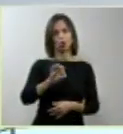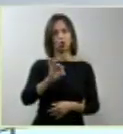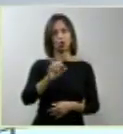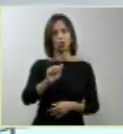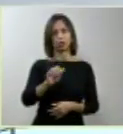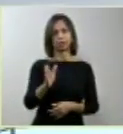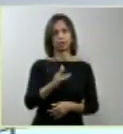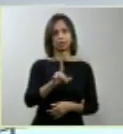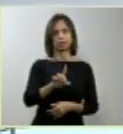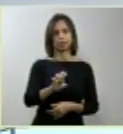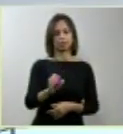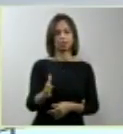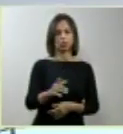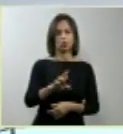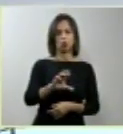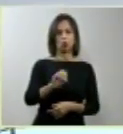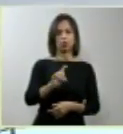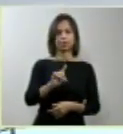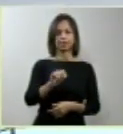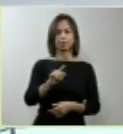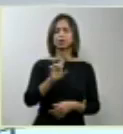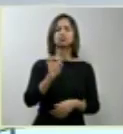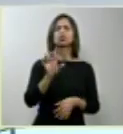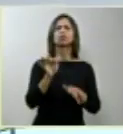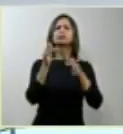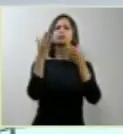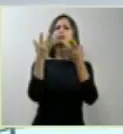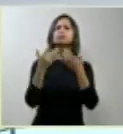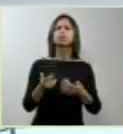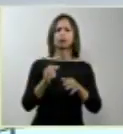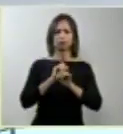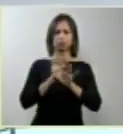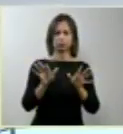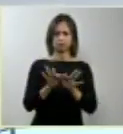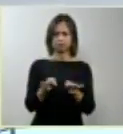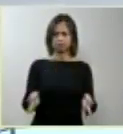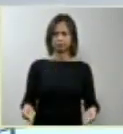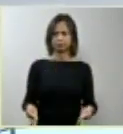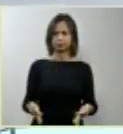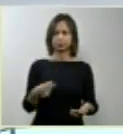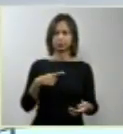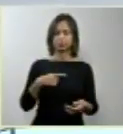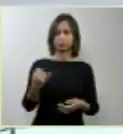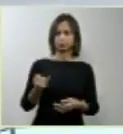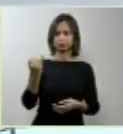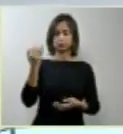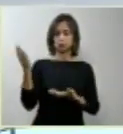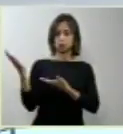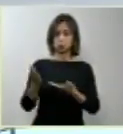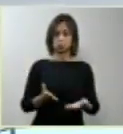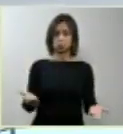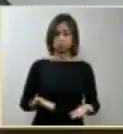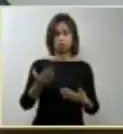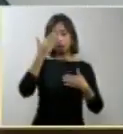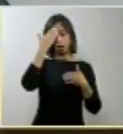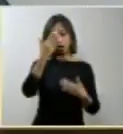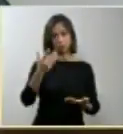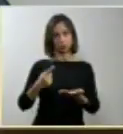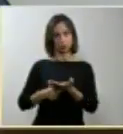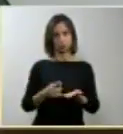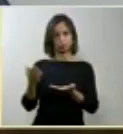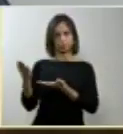preciosas que a comunidade científica trouxe hoje, graças ao seu convite, à sua iniciativa,